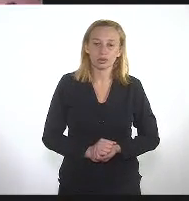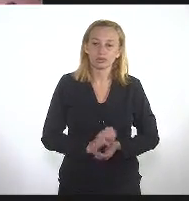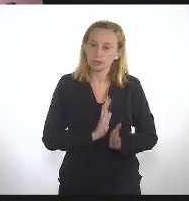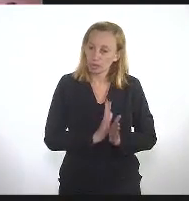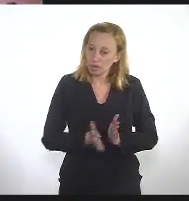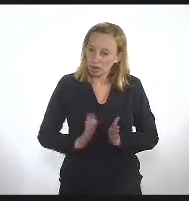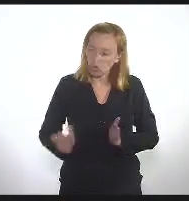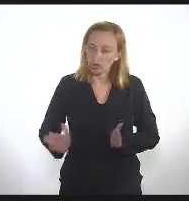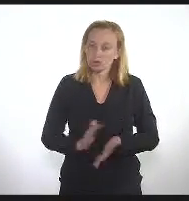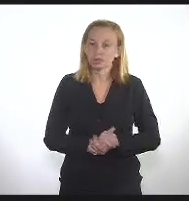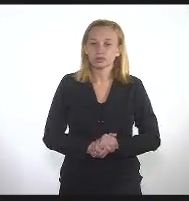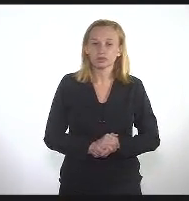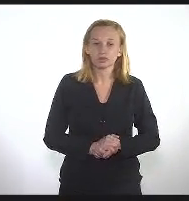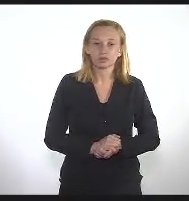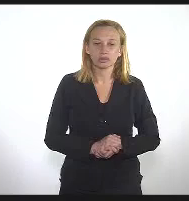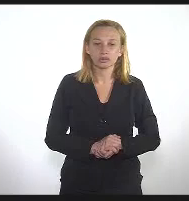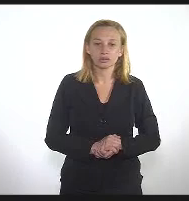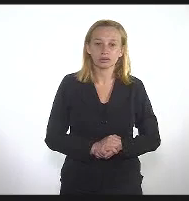ordem...